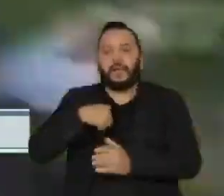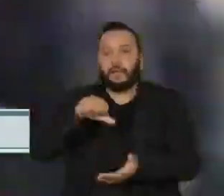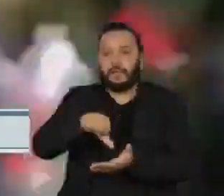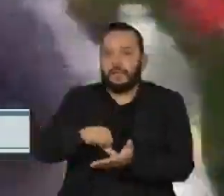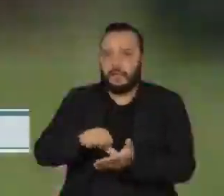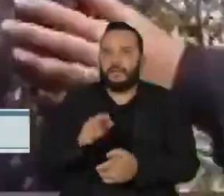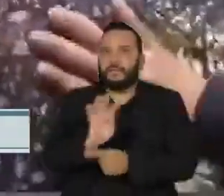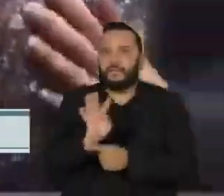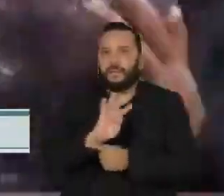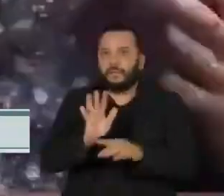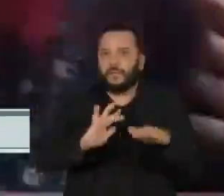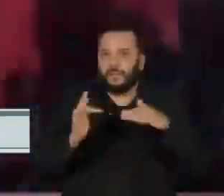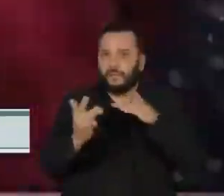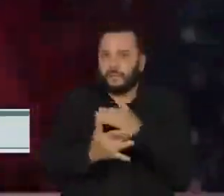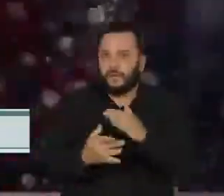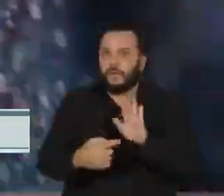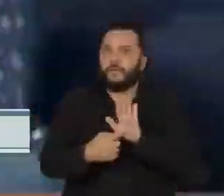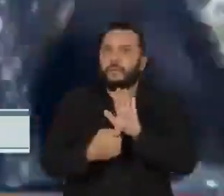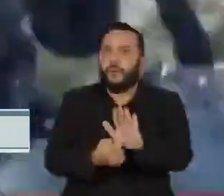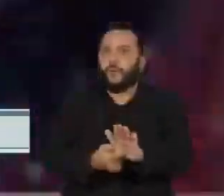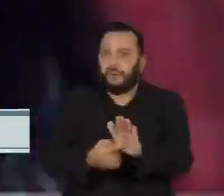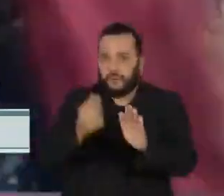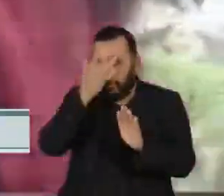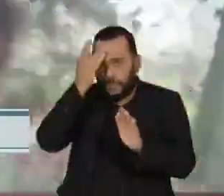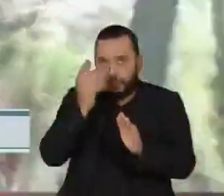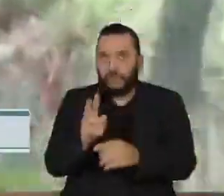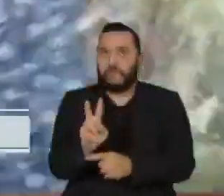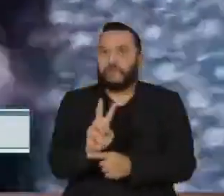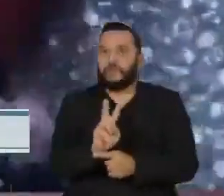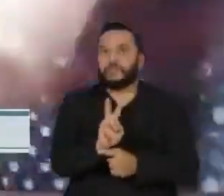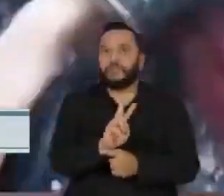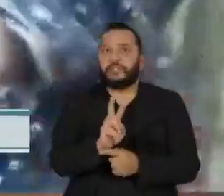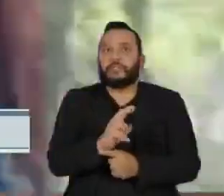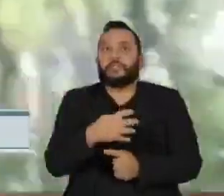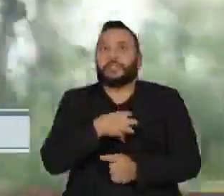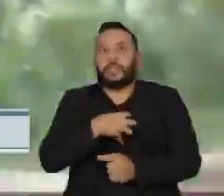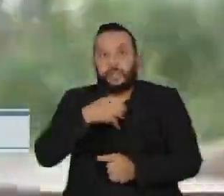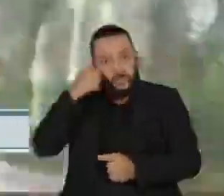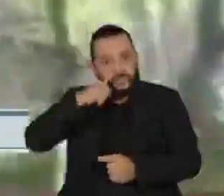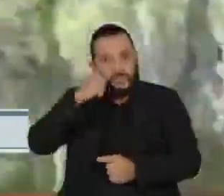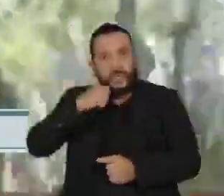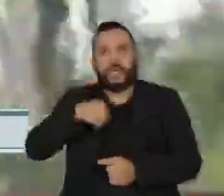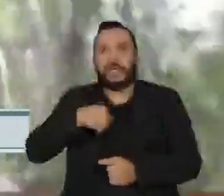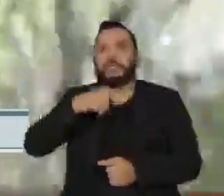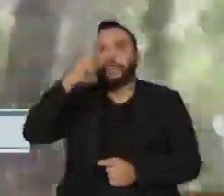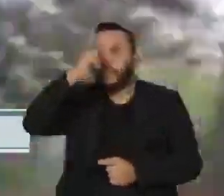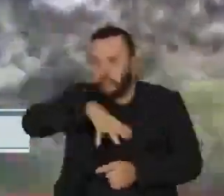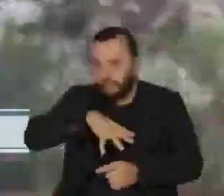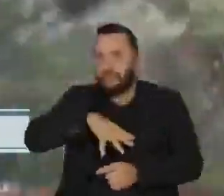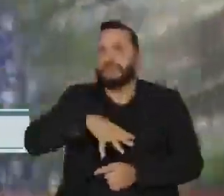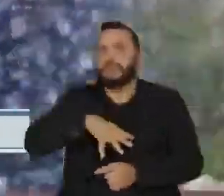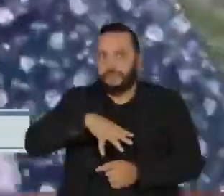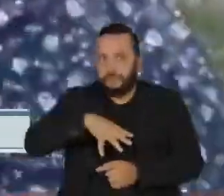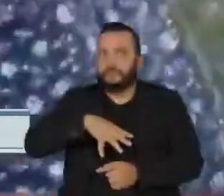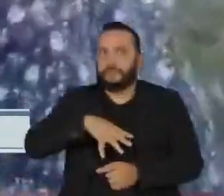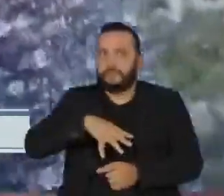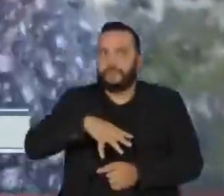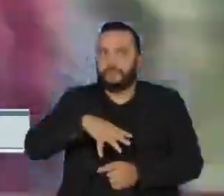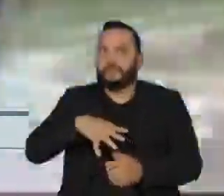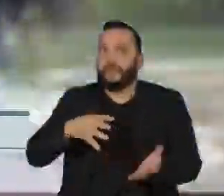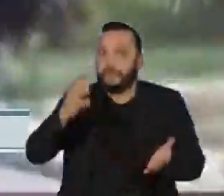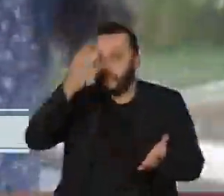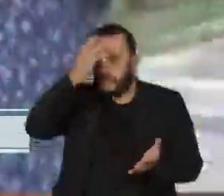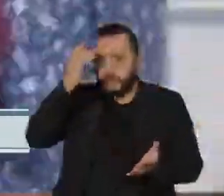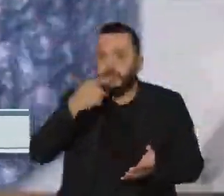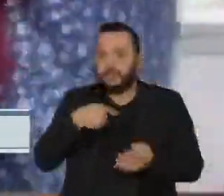nas redes sociais mostram que os agentes que vigiam o comportamento das mulheres costumam ser violentos. Testemunhas disseram